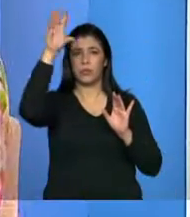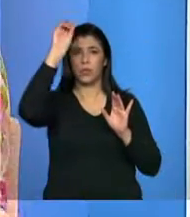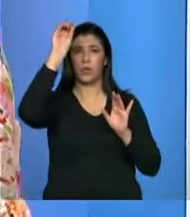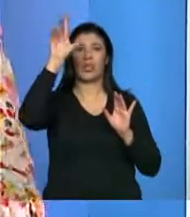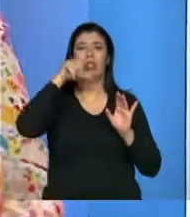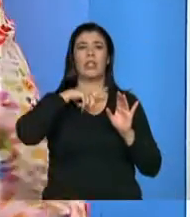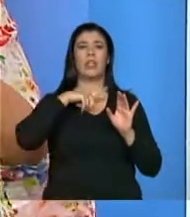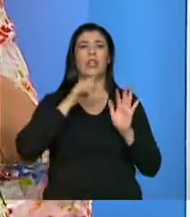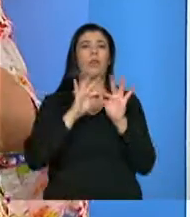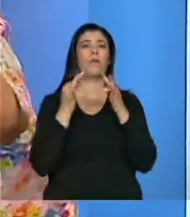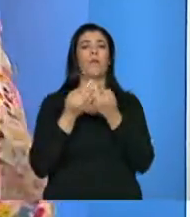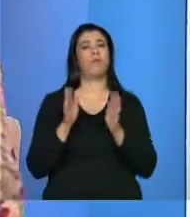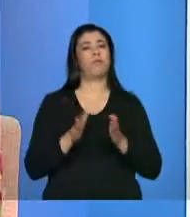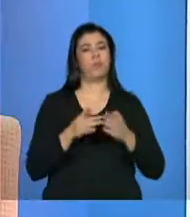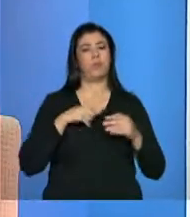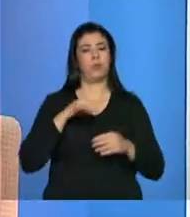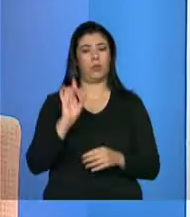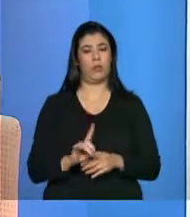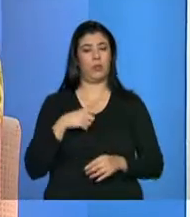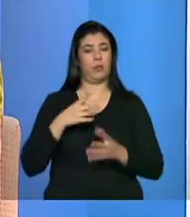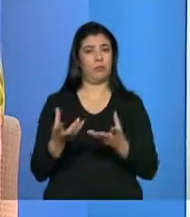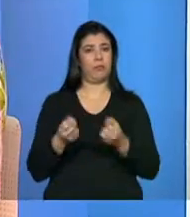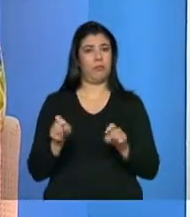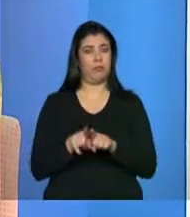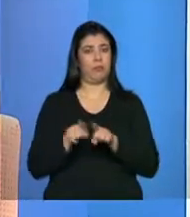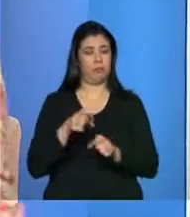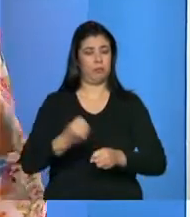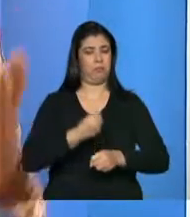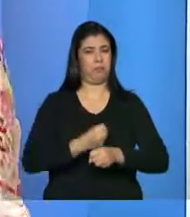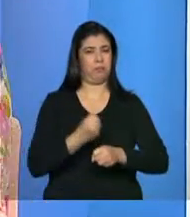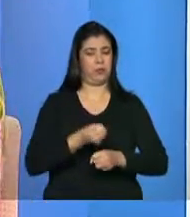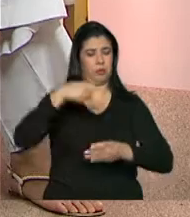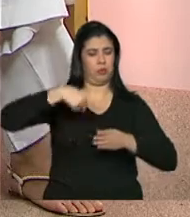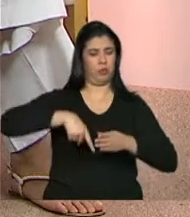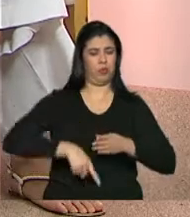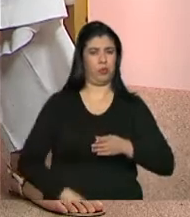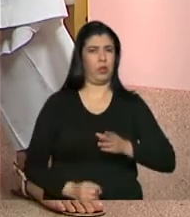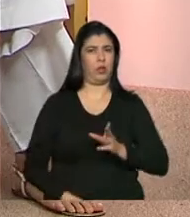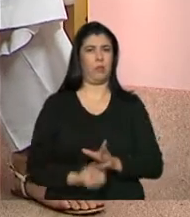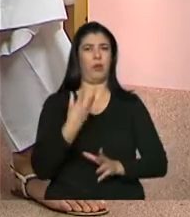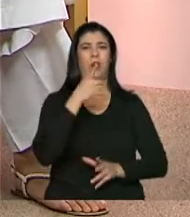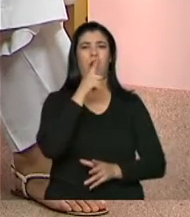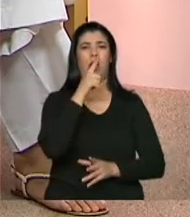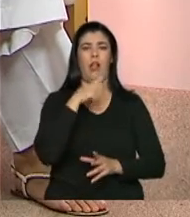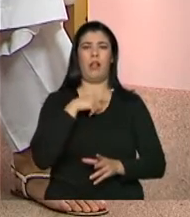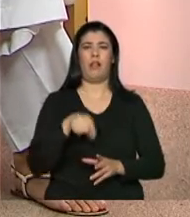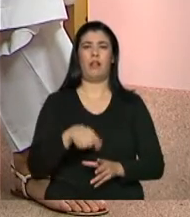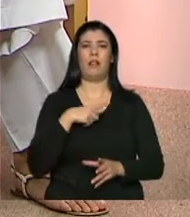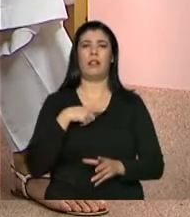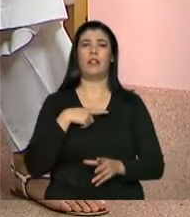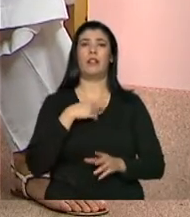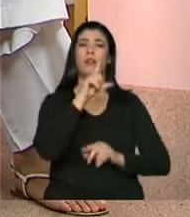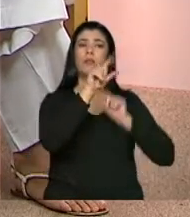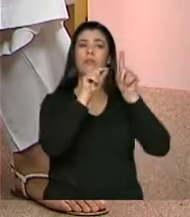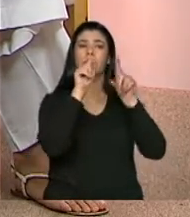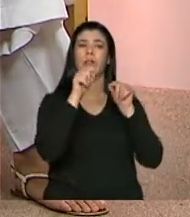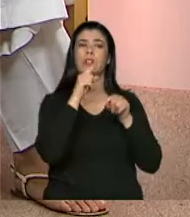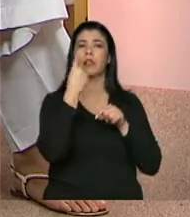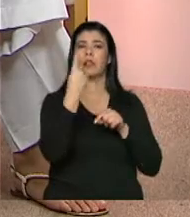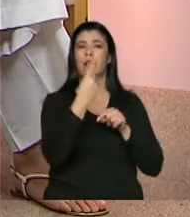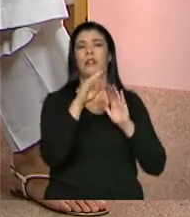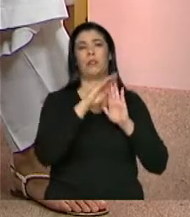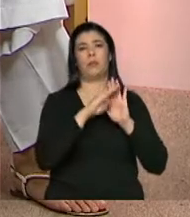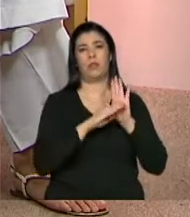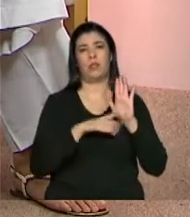Você tem direito. Então, a gente faz um planejamento das ações de cisterna a partir dos dados do cadastro único, e cada programa